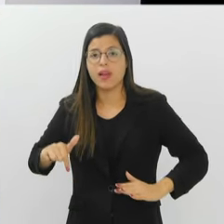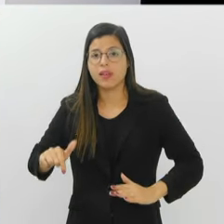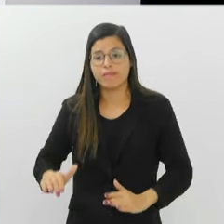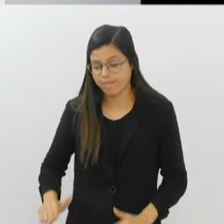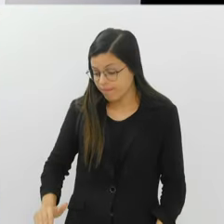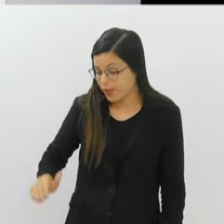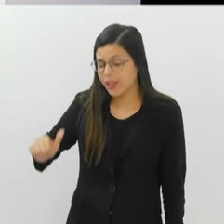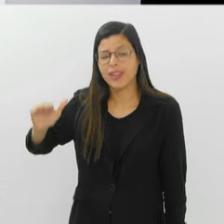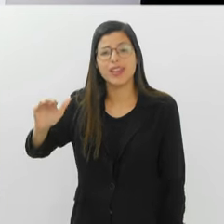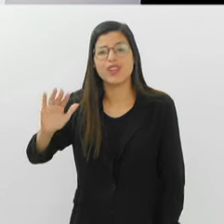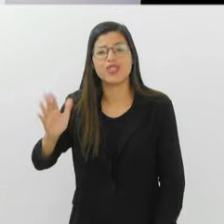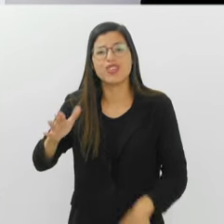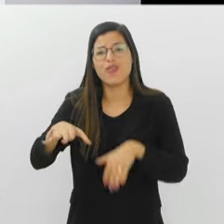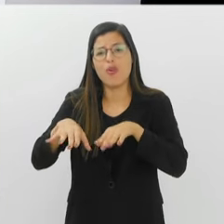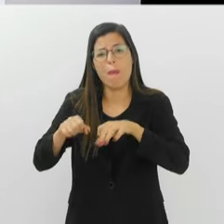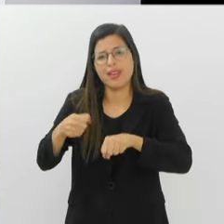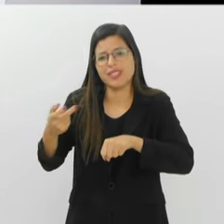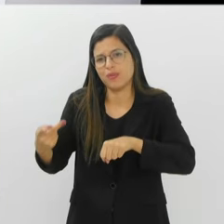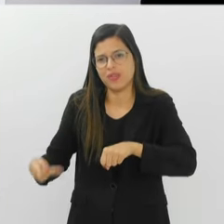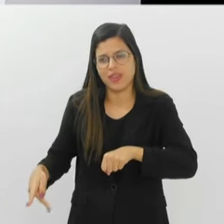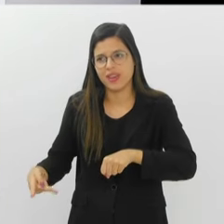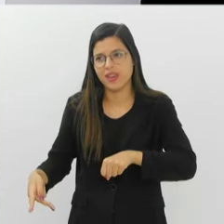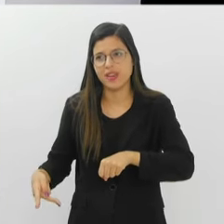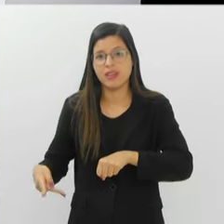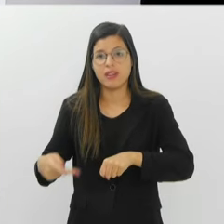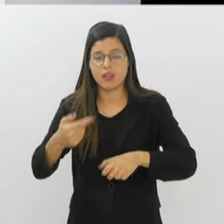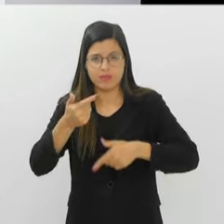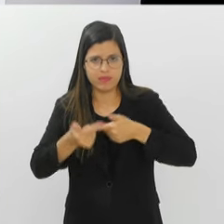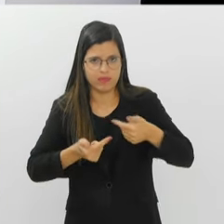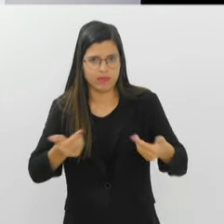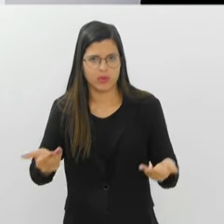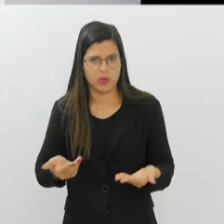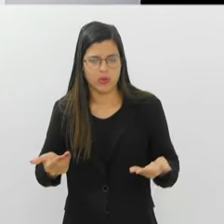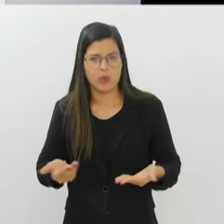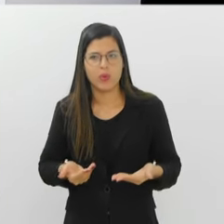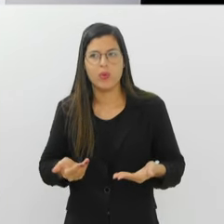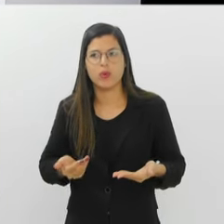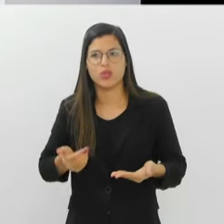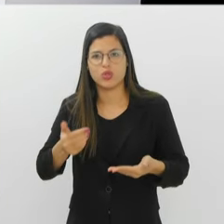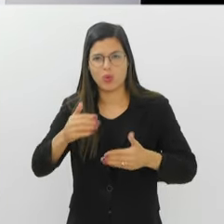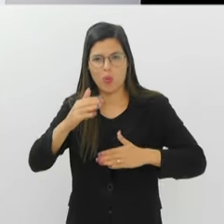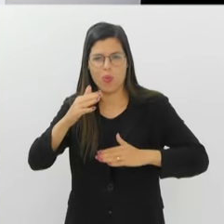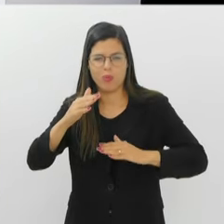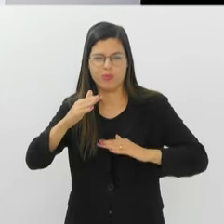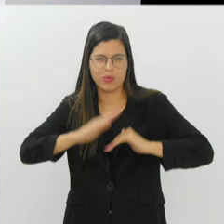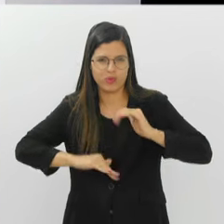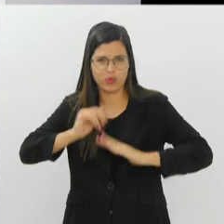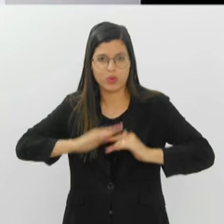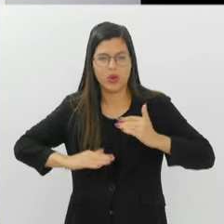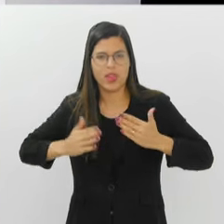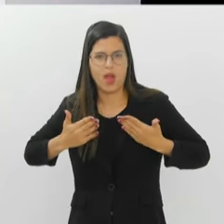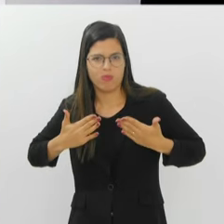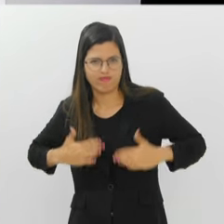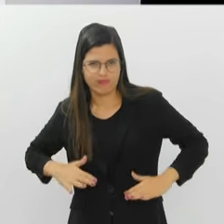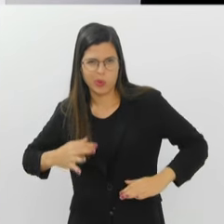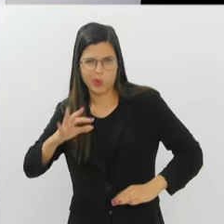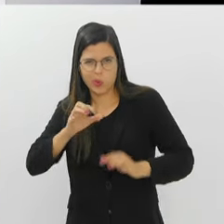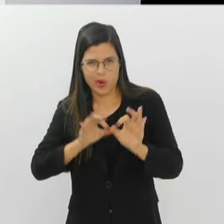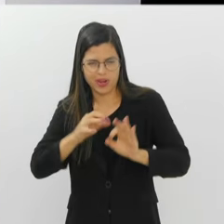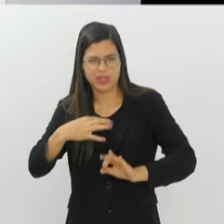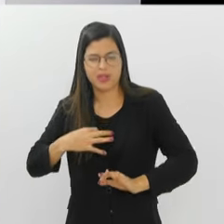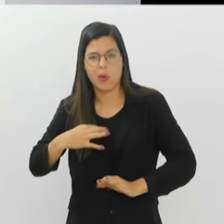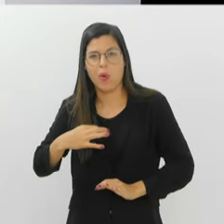desde pequenininho. Então aquilo já está na formação da criança e certamente ele vai... Eu trabalho hoje com um figurinista de Parintins,